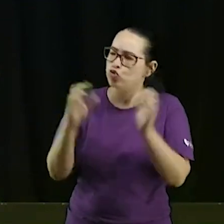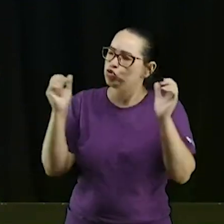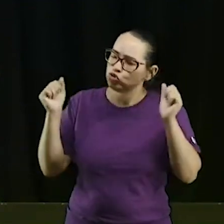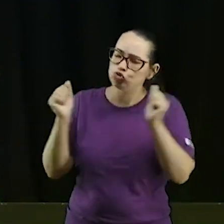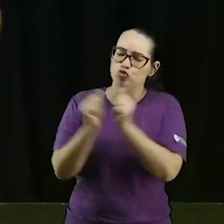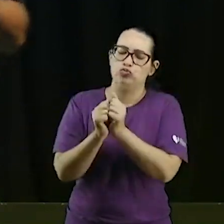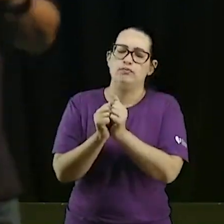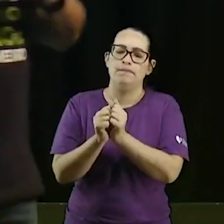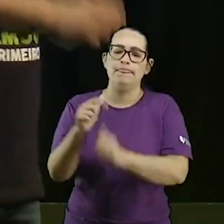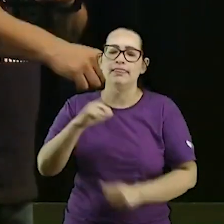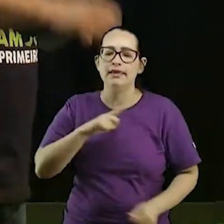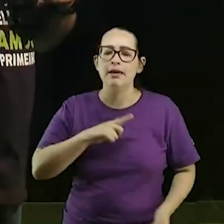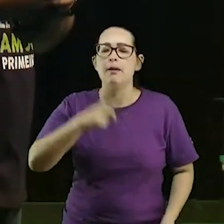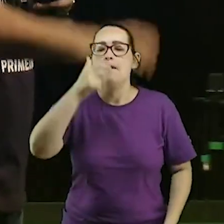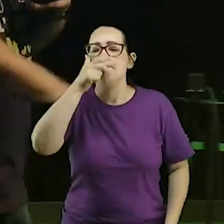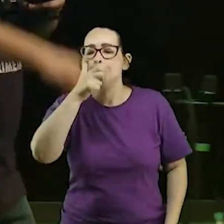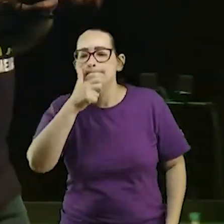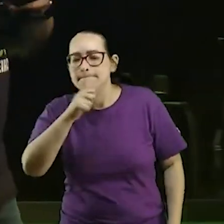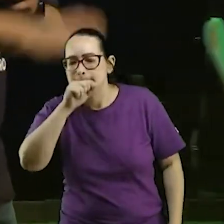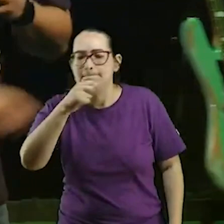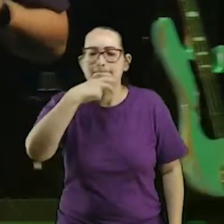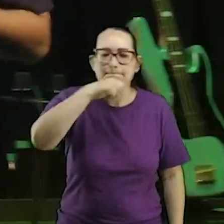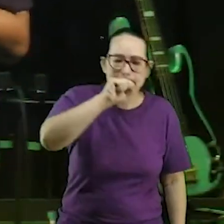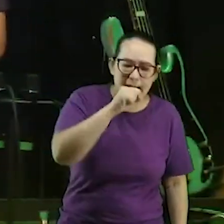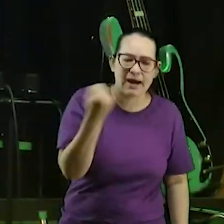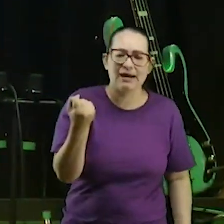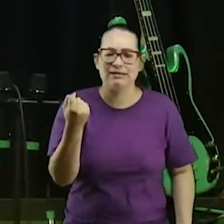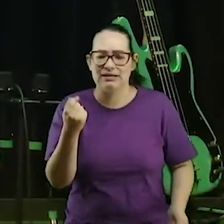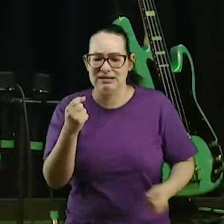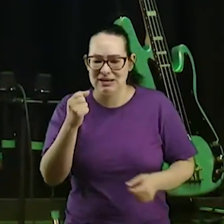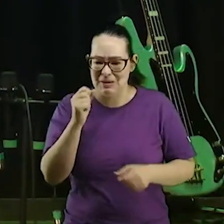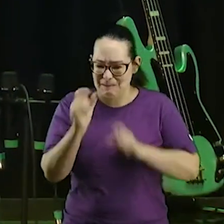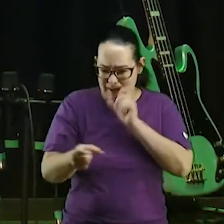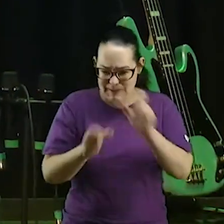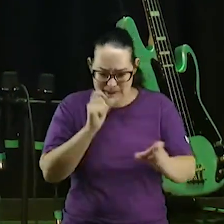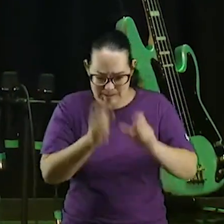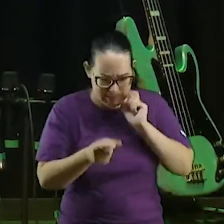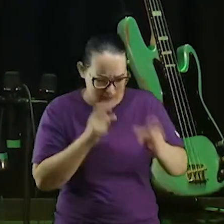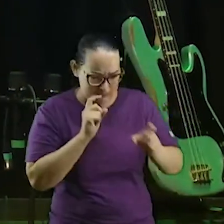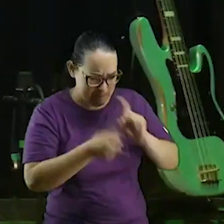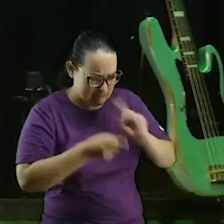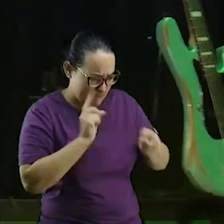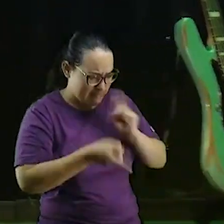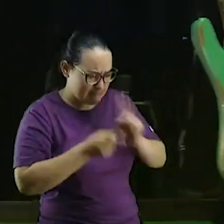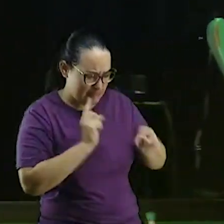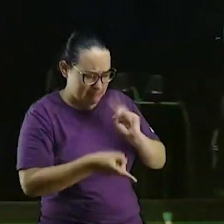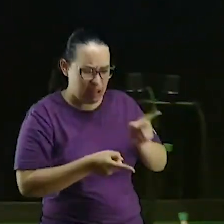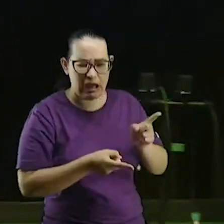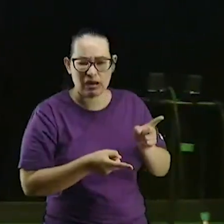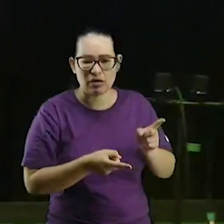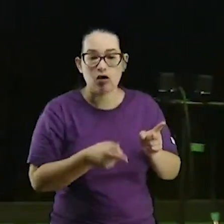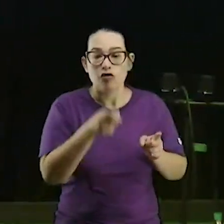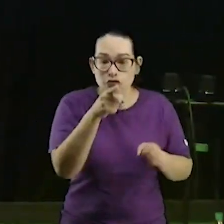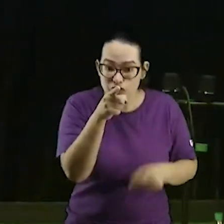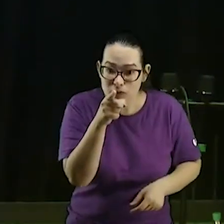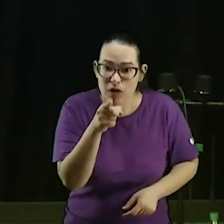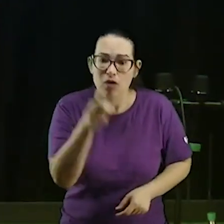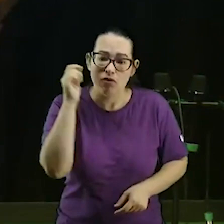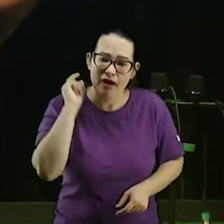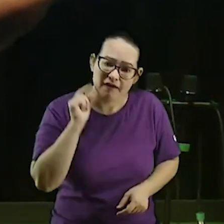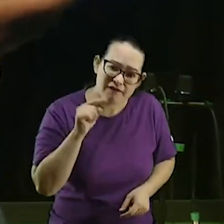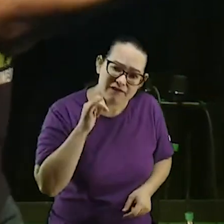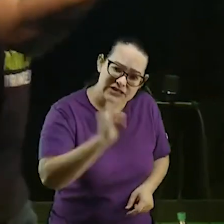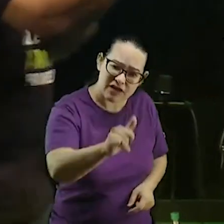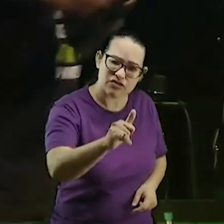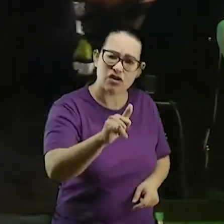tem pai e mãe que critica que reclama que fala eu pergunto você uma vez tirou um dia um dia